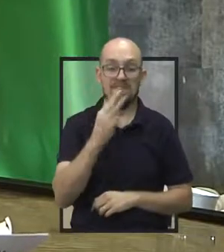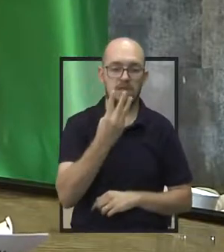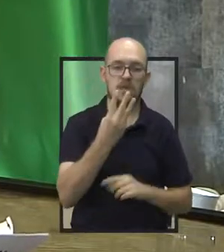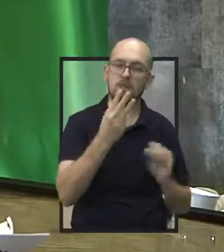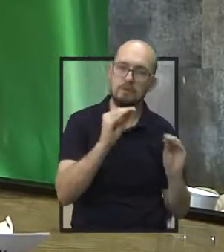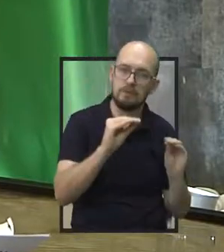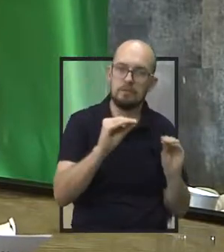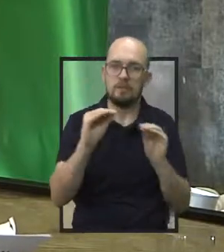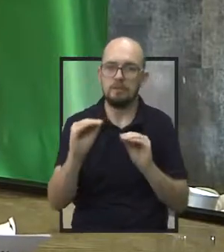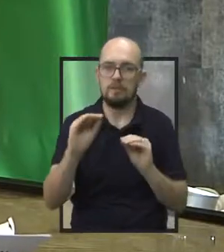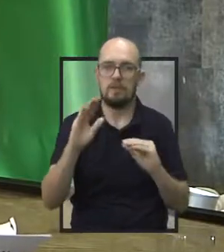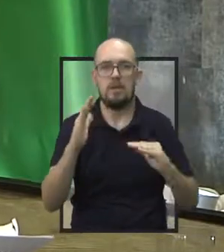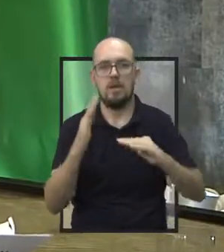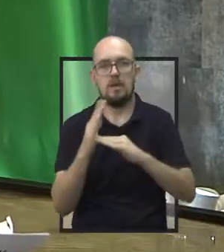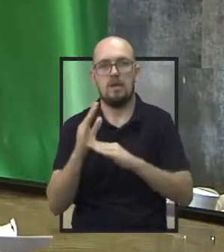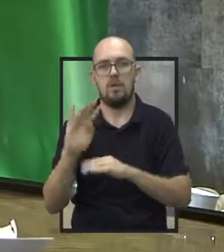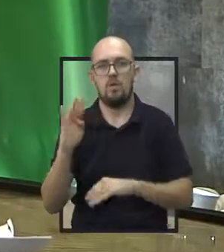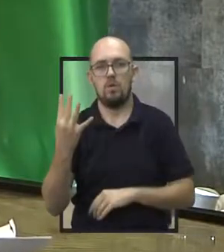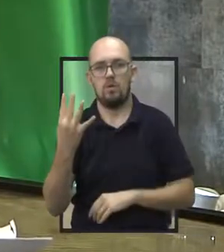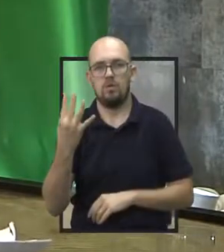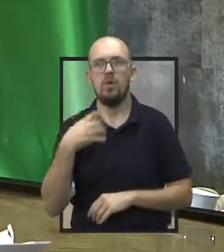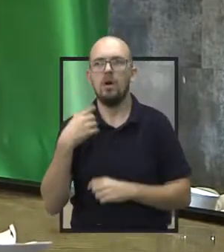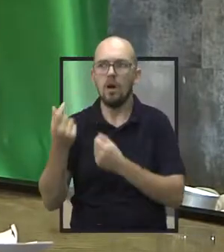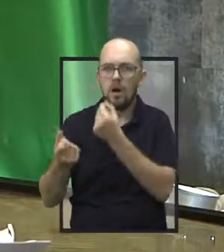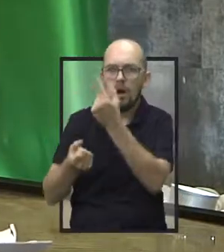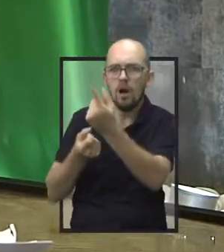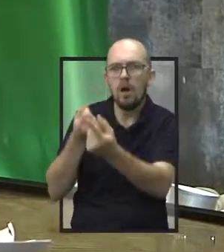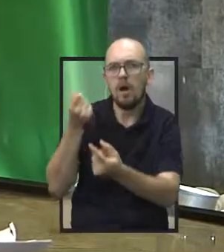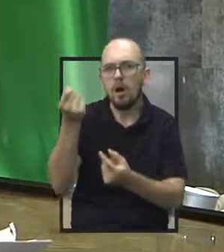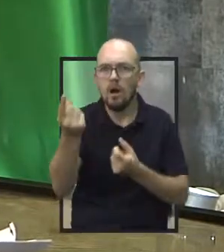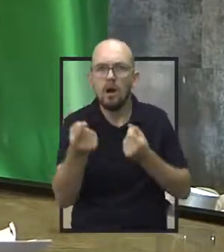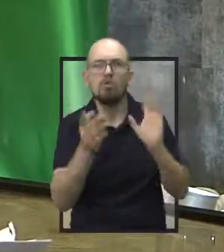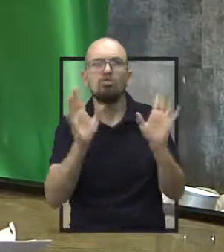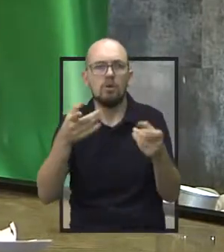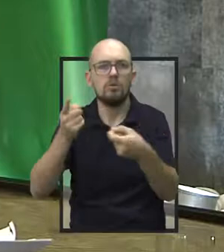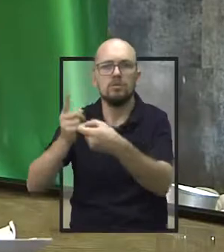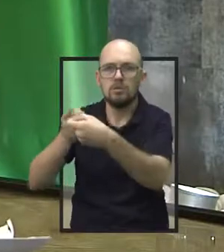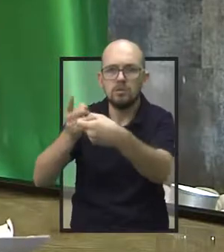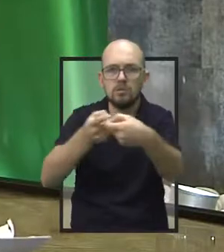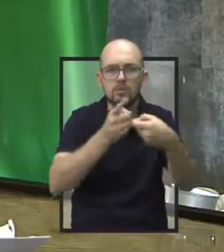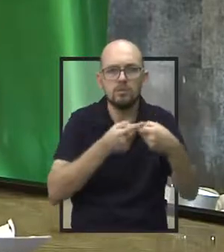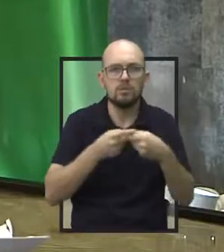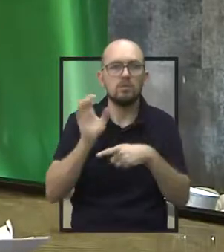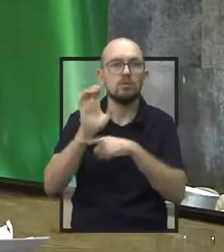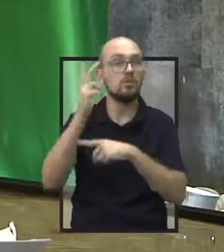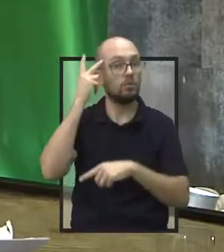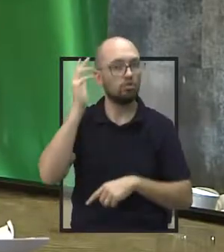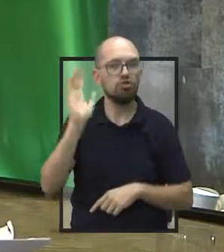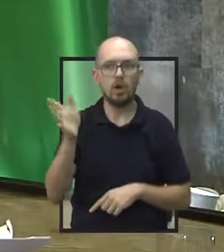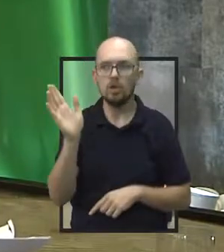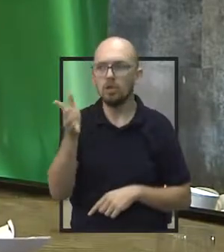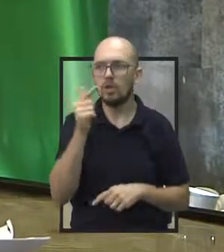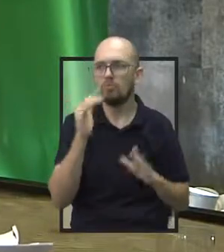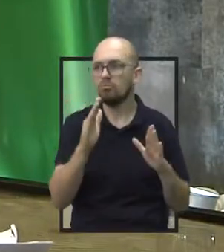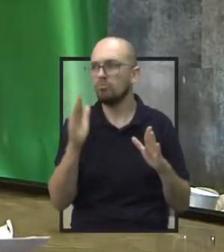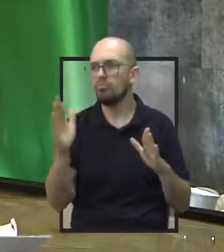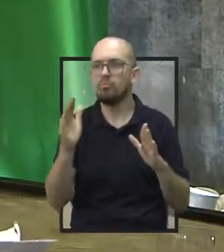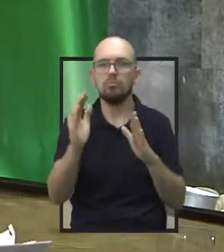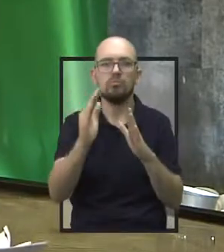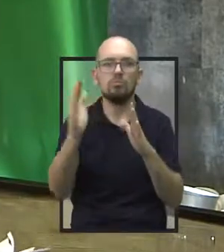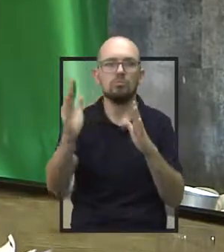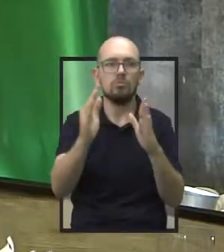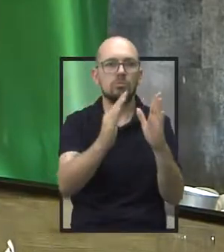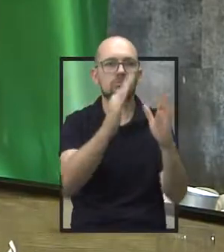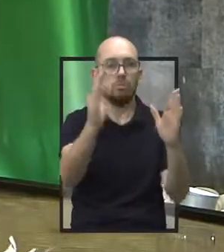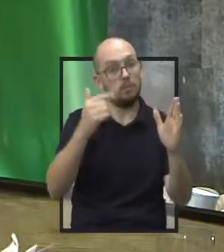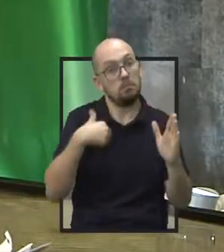Nós sabemos que já foi autorizado em algumas cidades do estado de São Paulo, eles autorizaram essa mudança e nós estamos aqui começando um